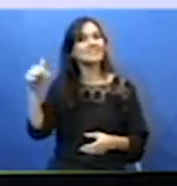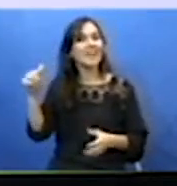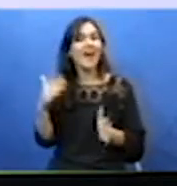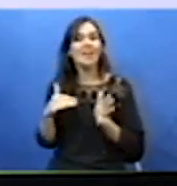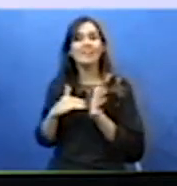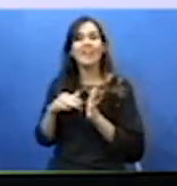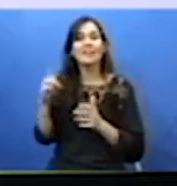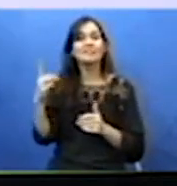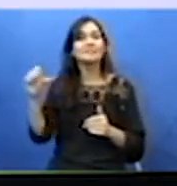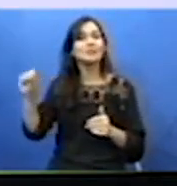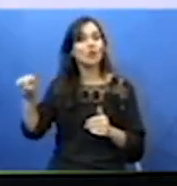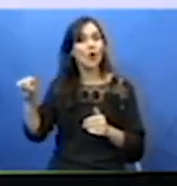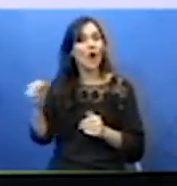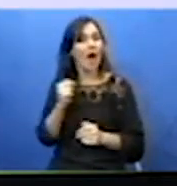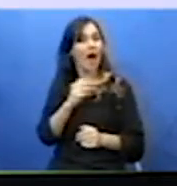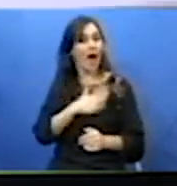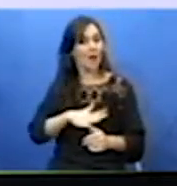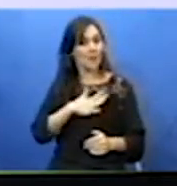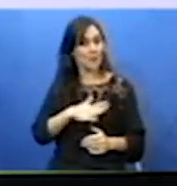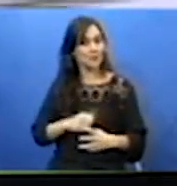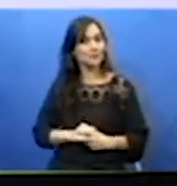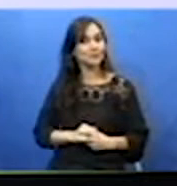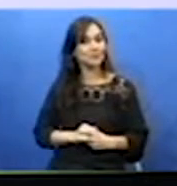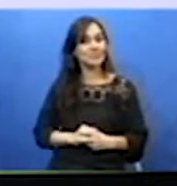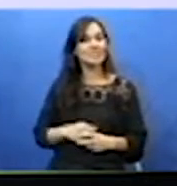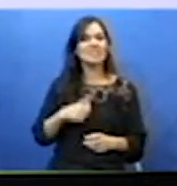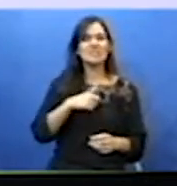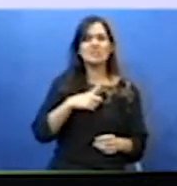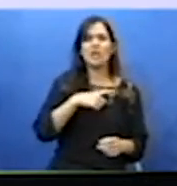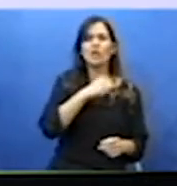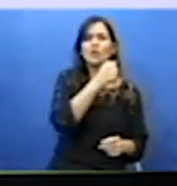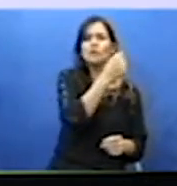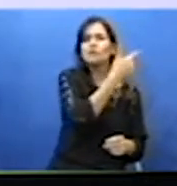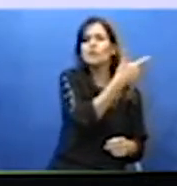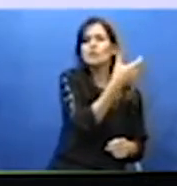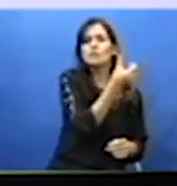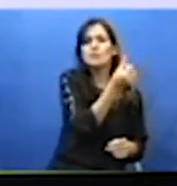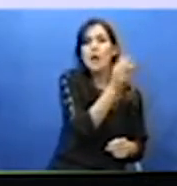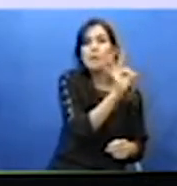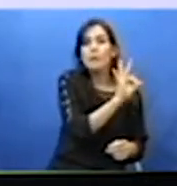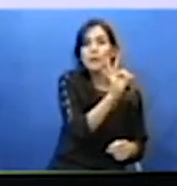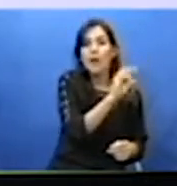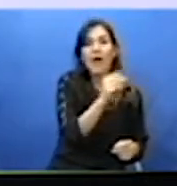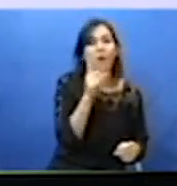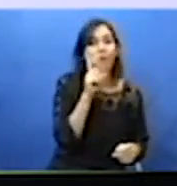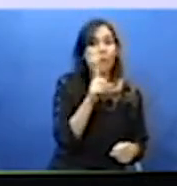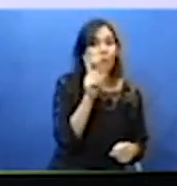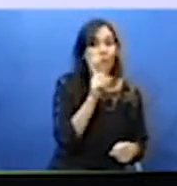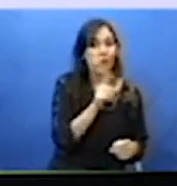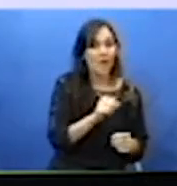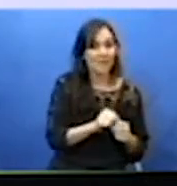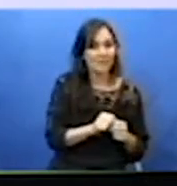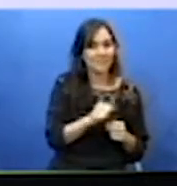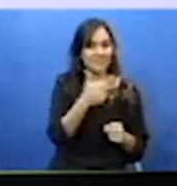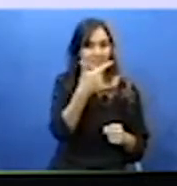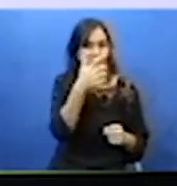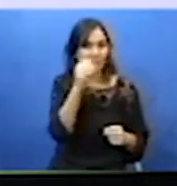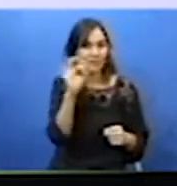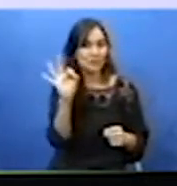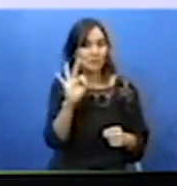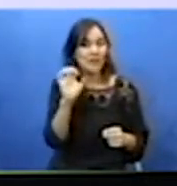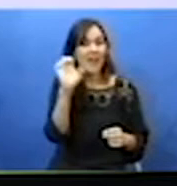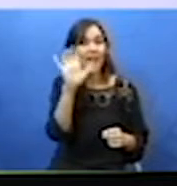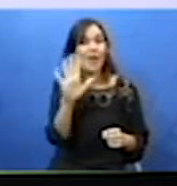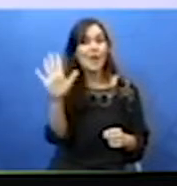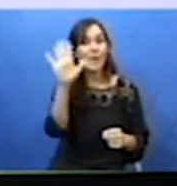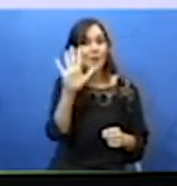agosto. Então, ali a gente tem 26% dos Estados Unidos, 20% da Europa,